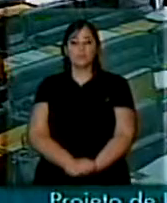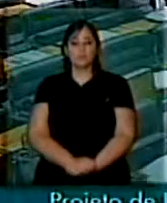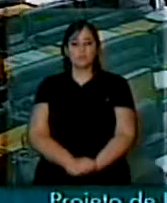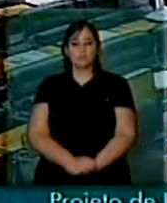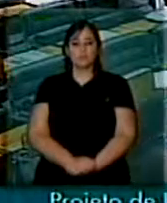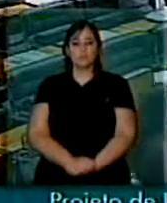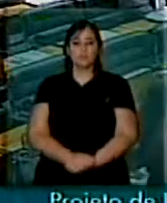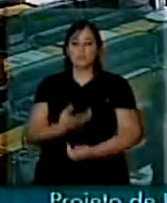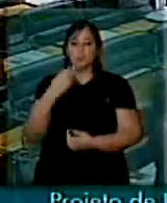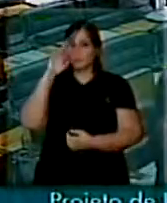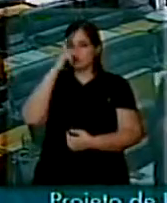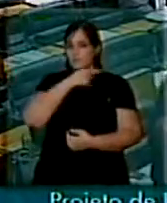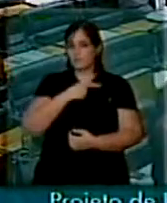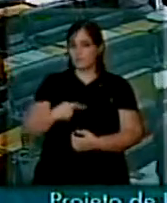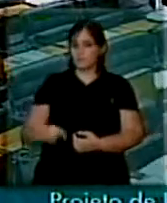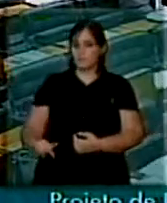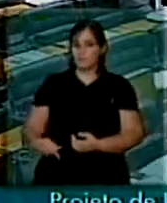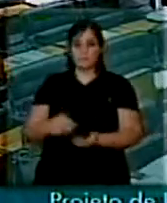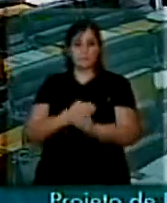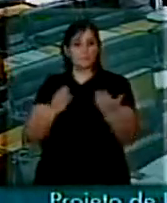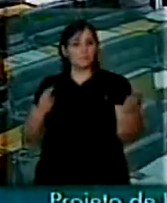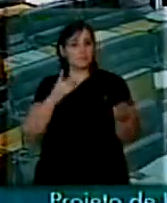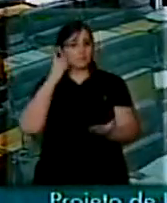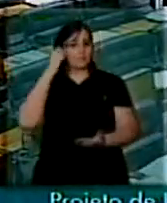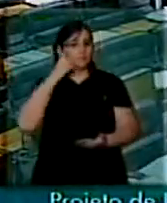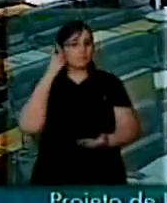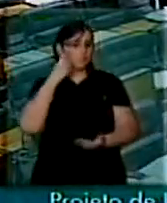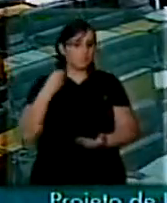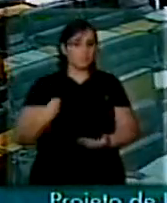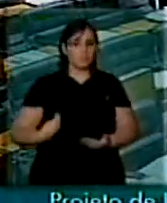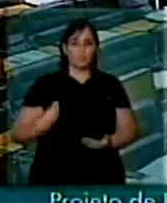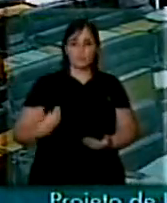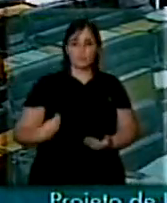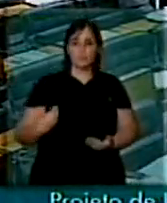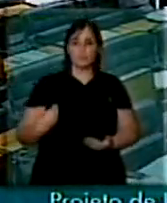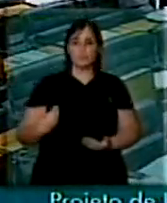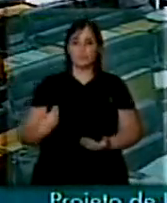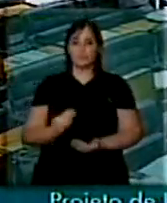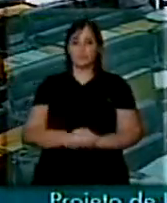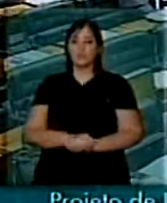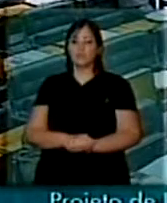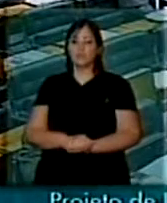Senhor Presidente, senhores e senhores parlamentares que nos acompanham,